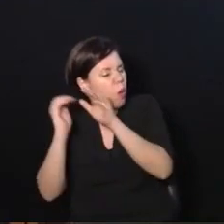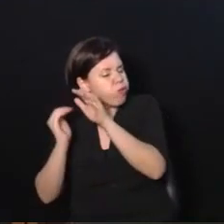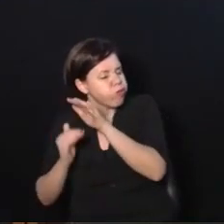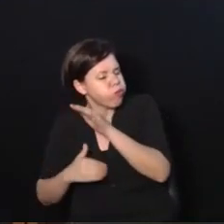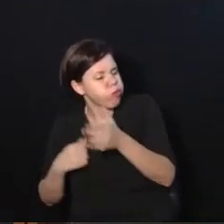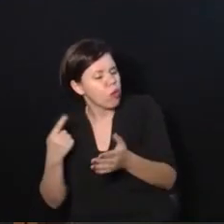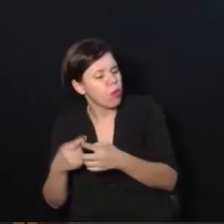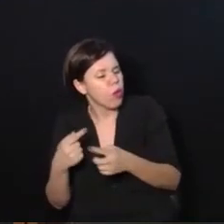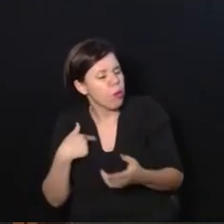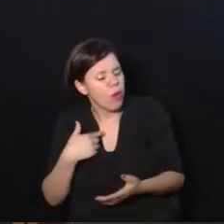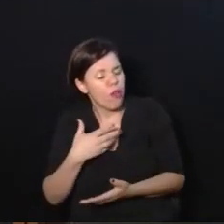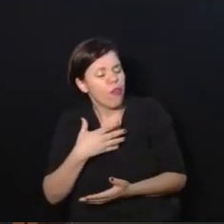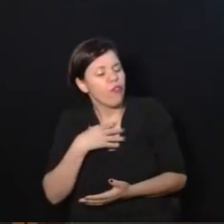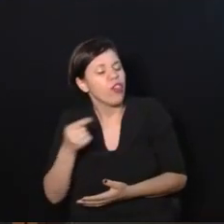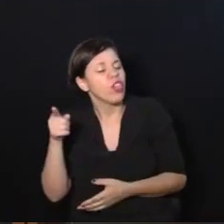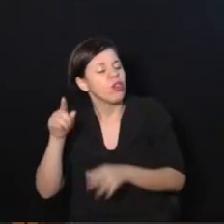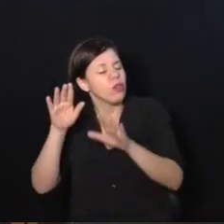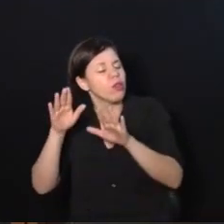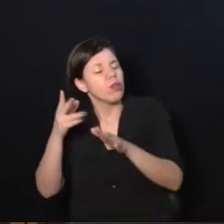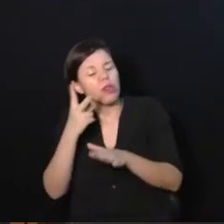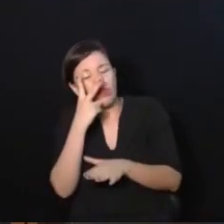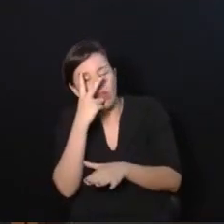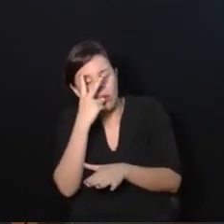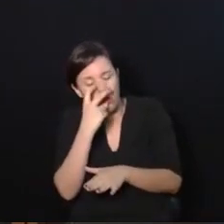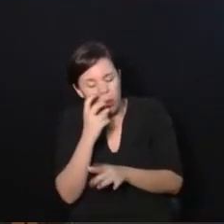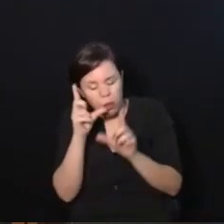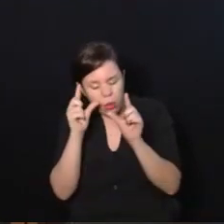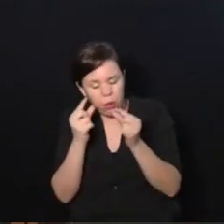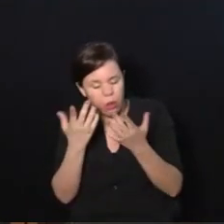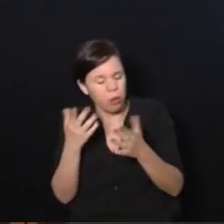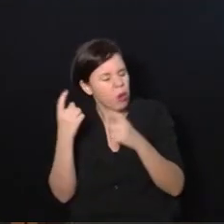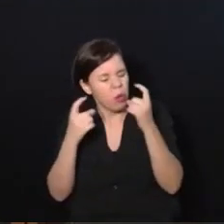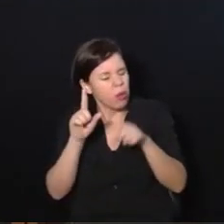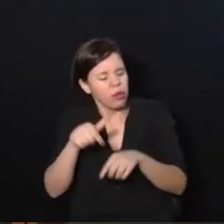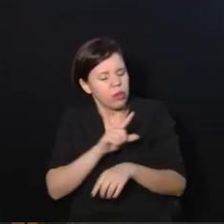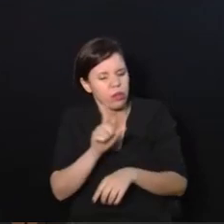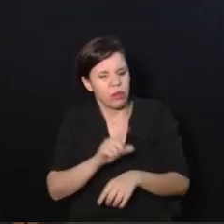porque meu filho está ficando cego. Aí Chico, não, não se preocupe com isso não.